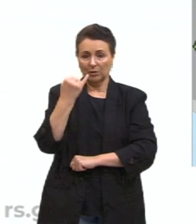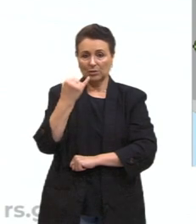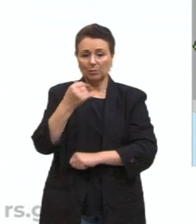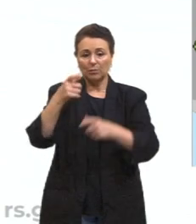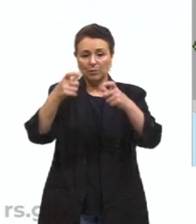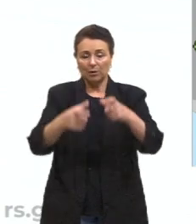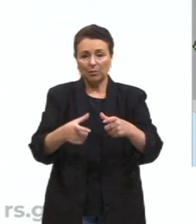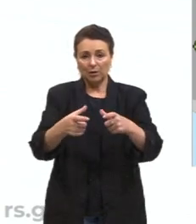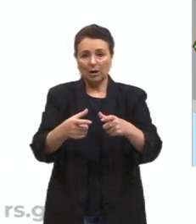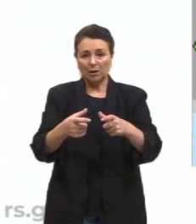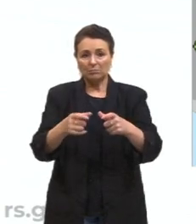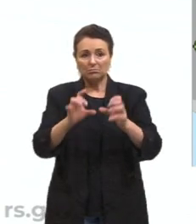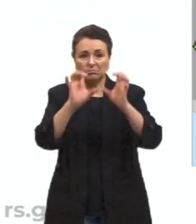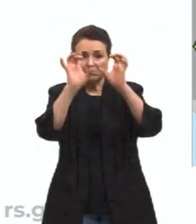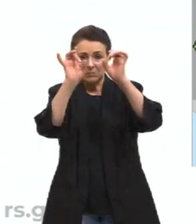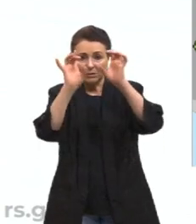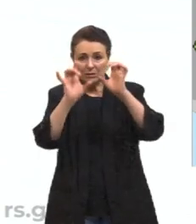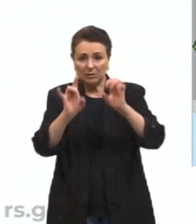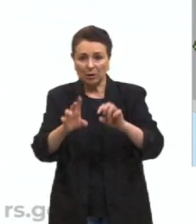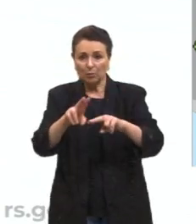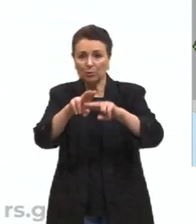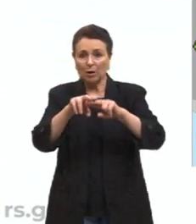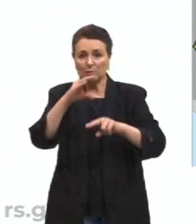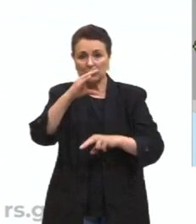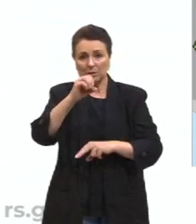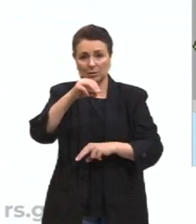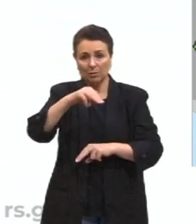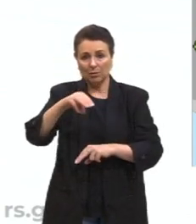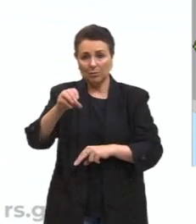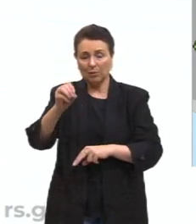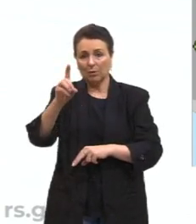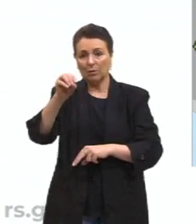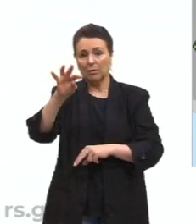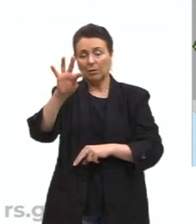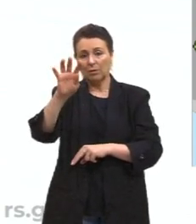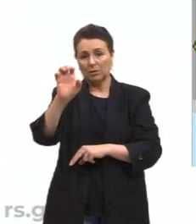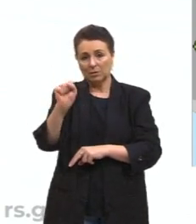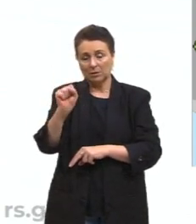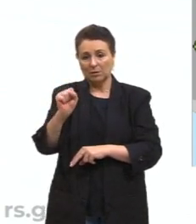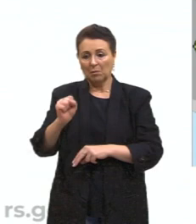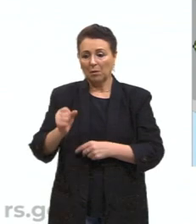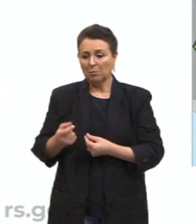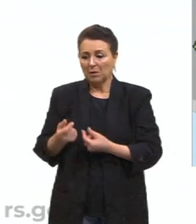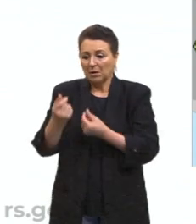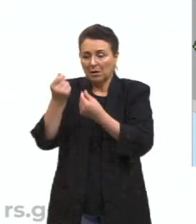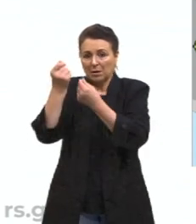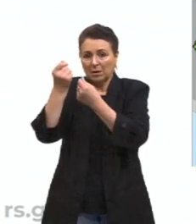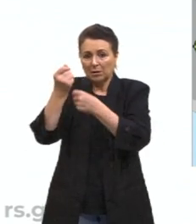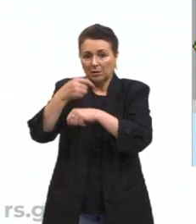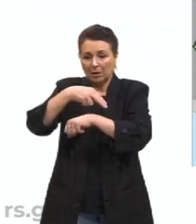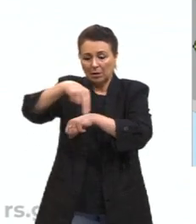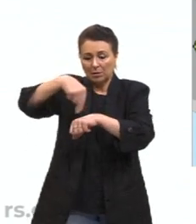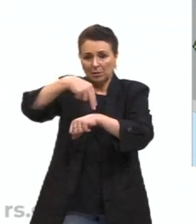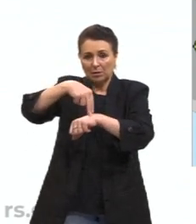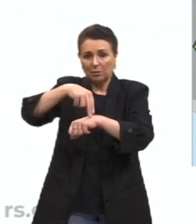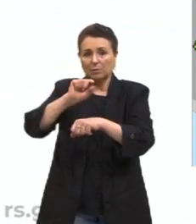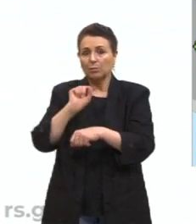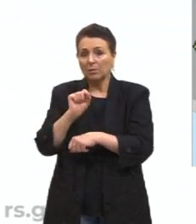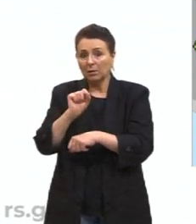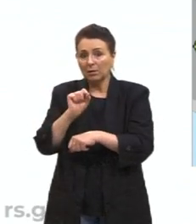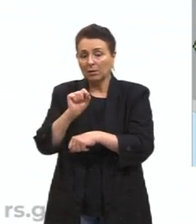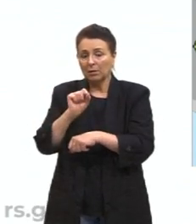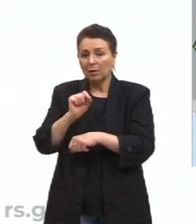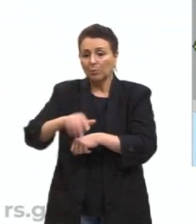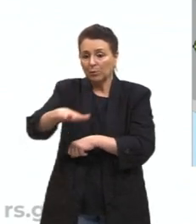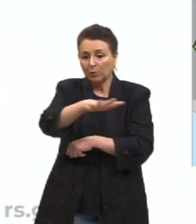essas commodities, né? Direcionadas justamente para o enriquecimento da nação, mas para o mercado externo, né? Então tu tem